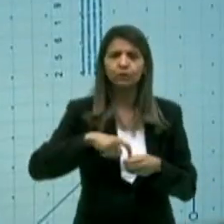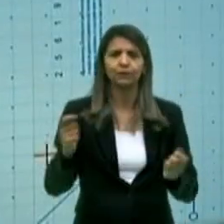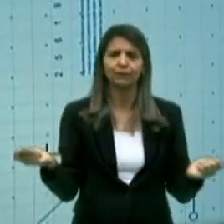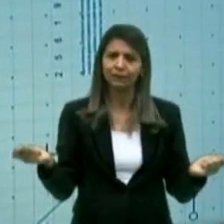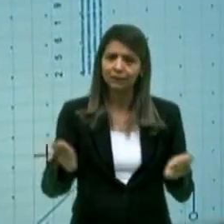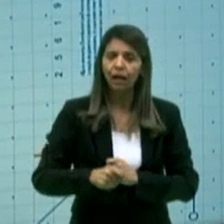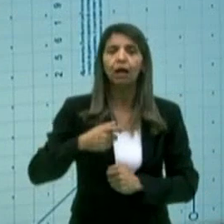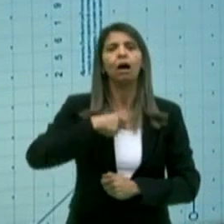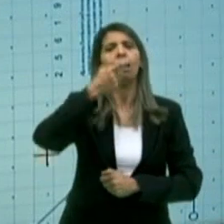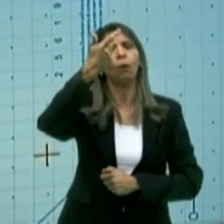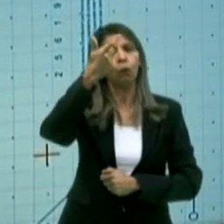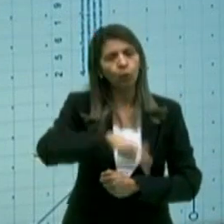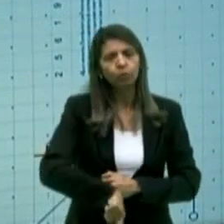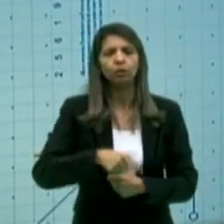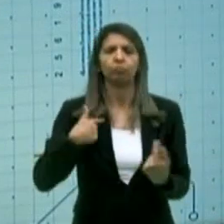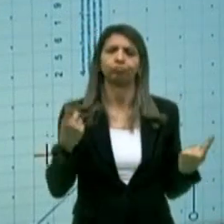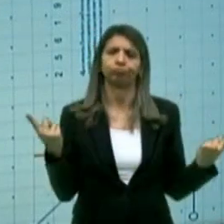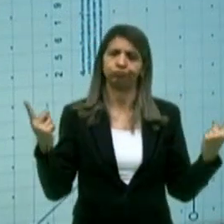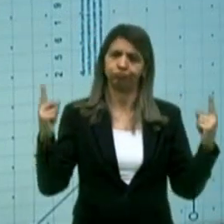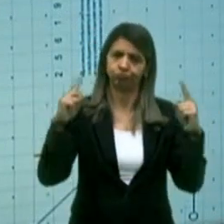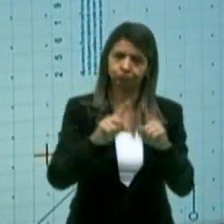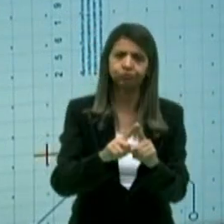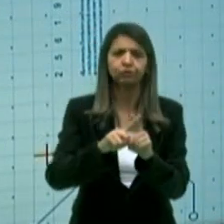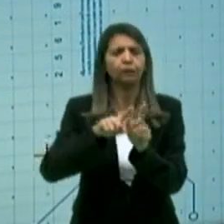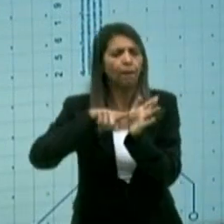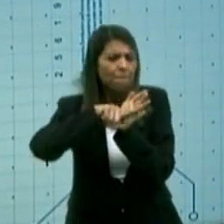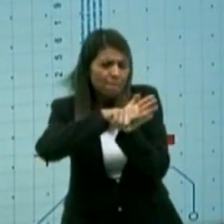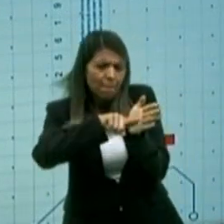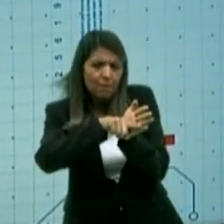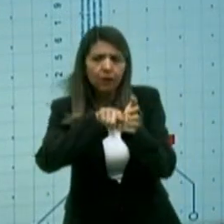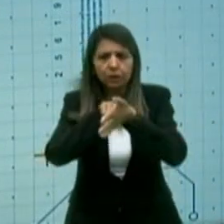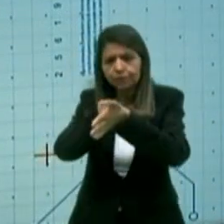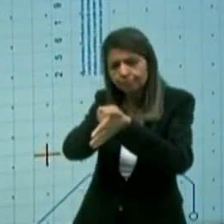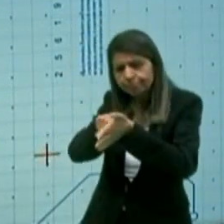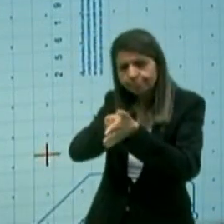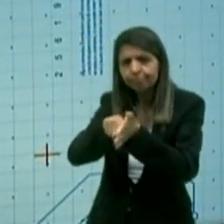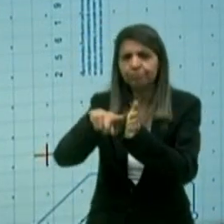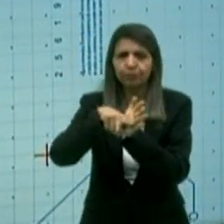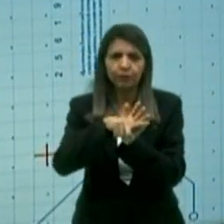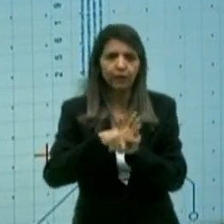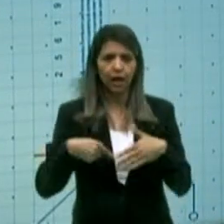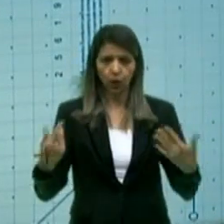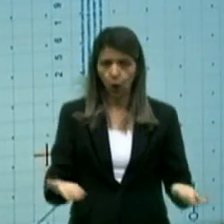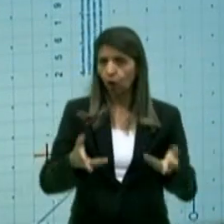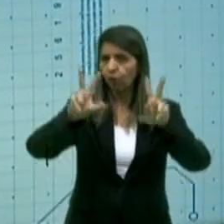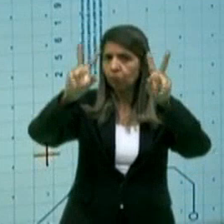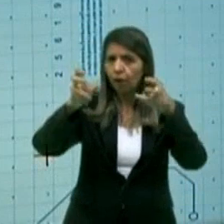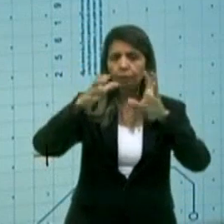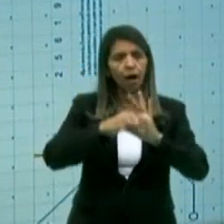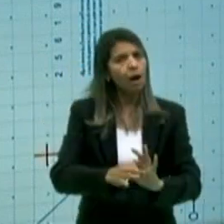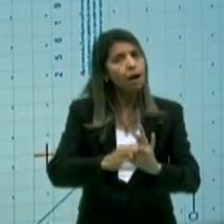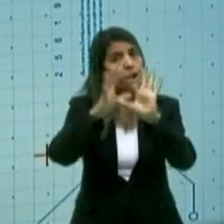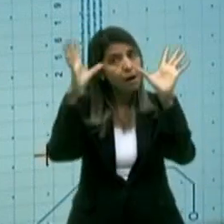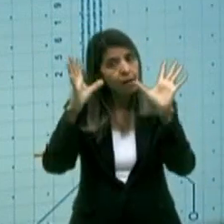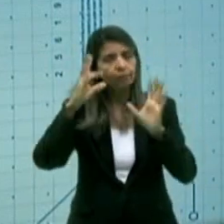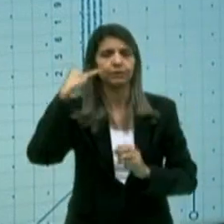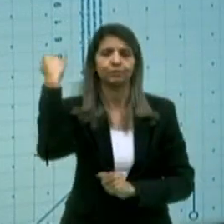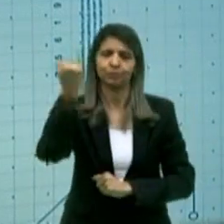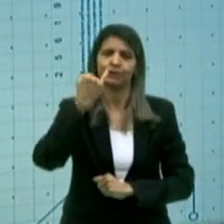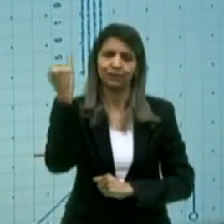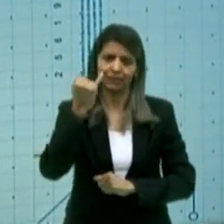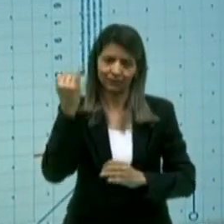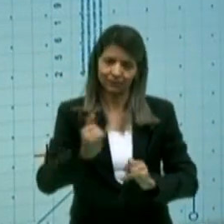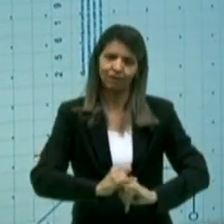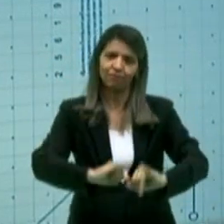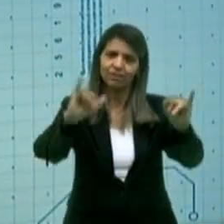mais uma rodada de perguntas entre os candidatos. Mas dessa vez, o tema é livre. Importante lembrar que